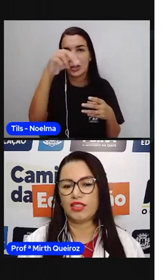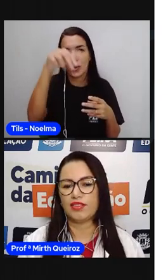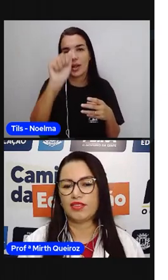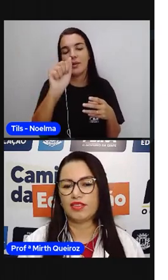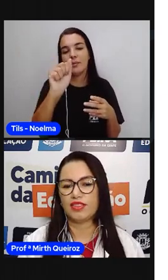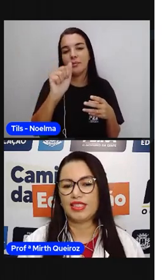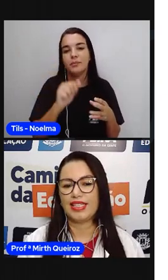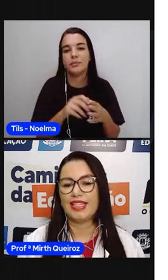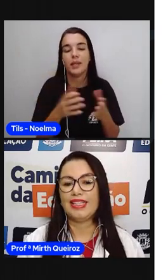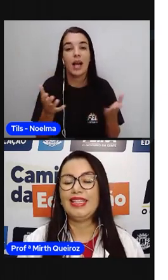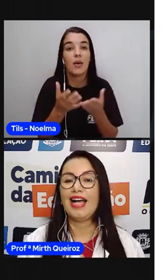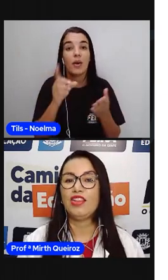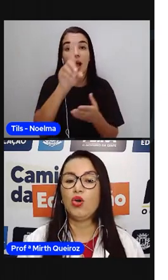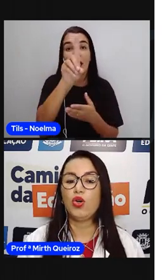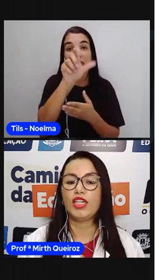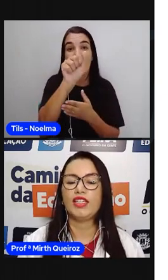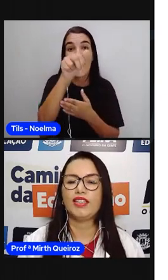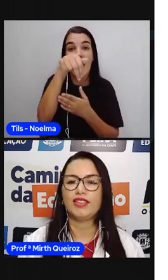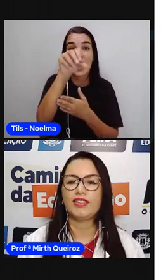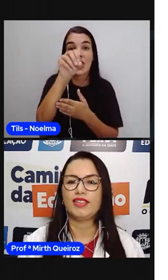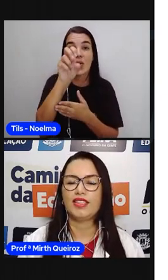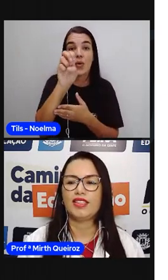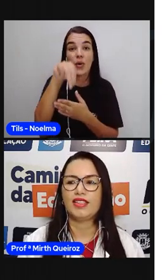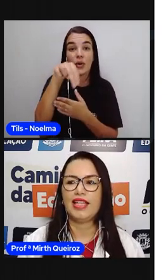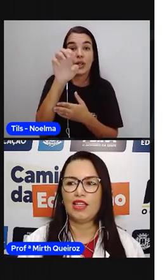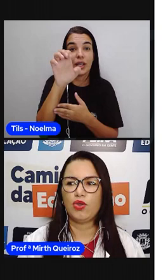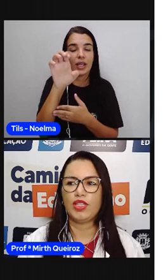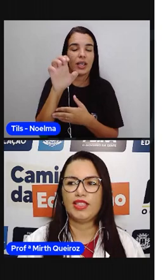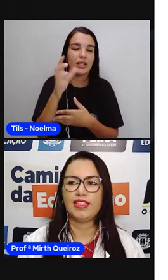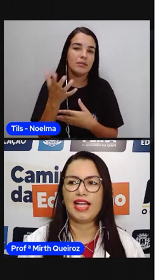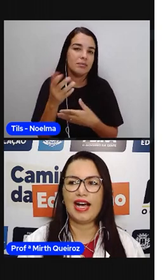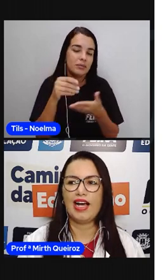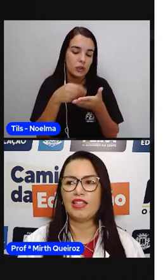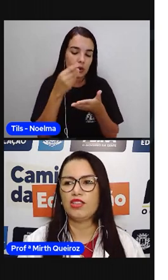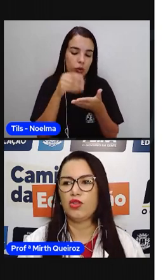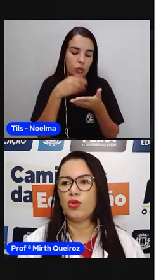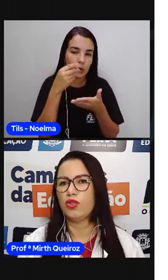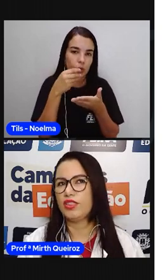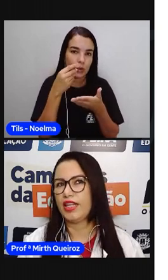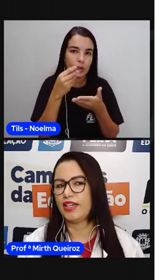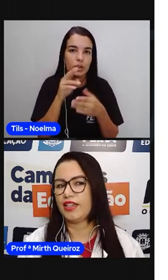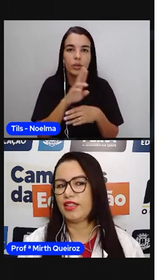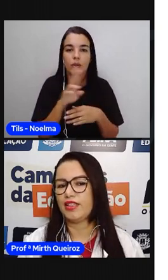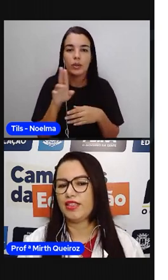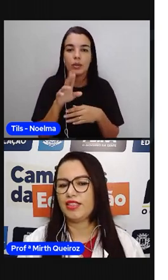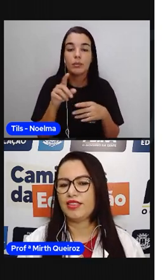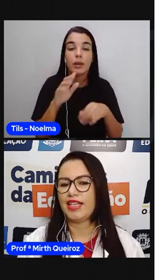Paroxítona. Danone. Danone. Da. No.